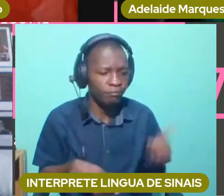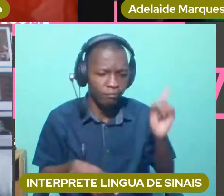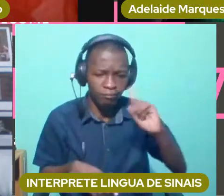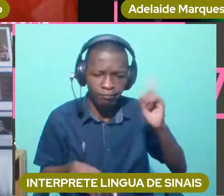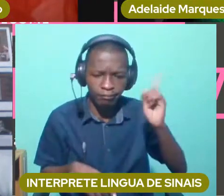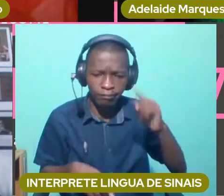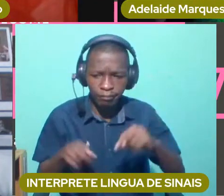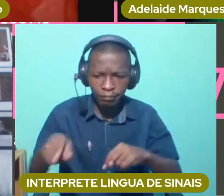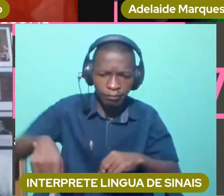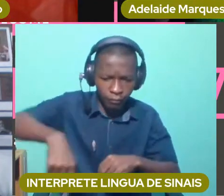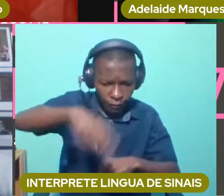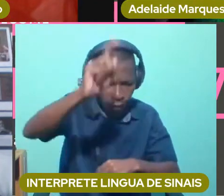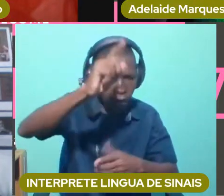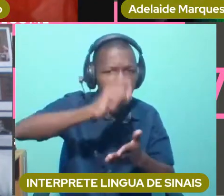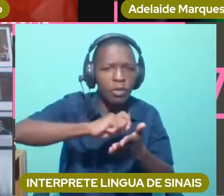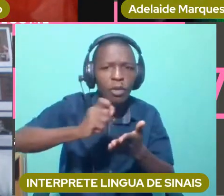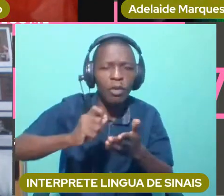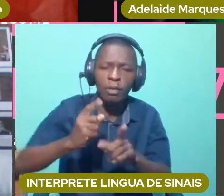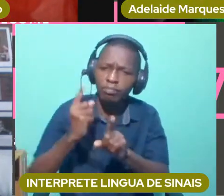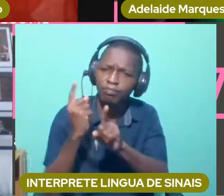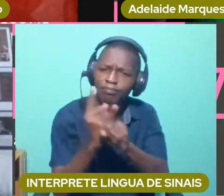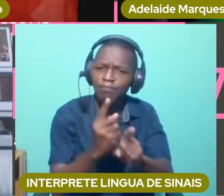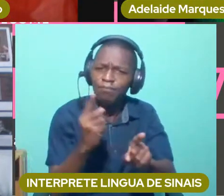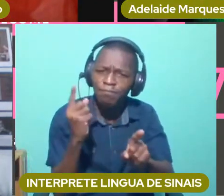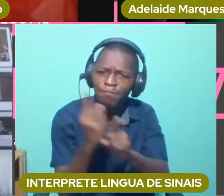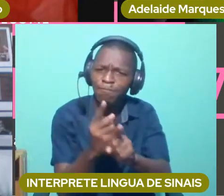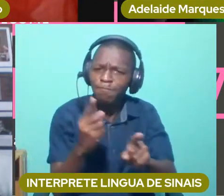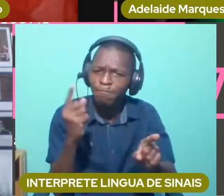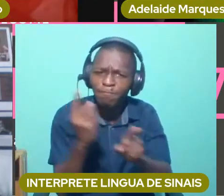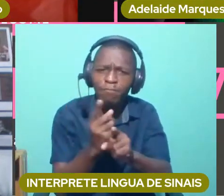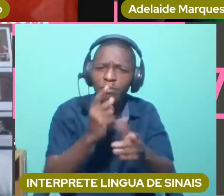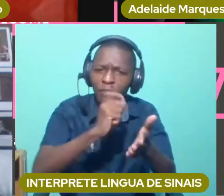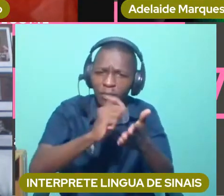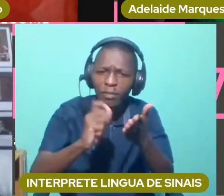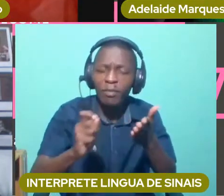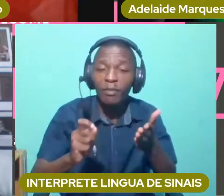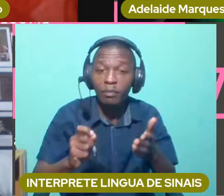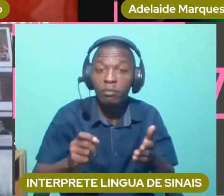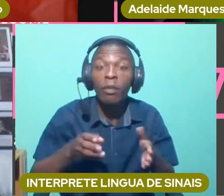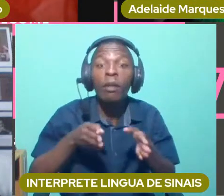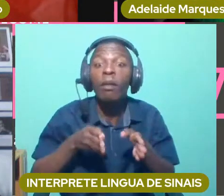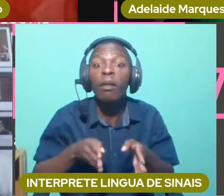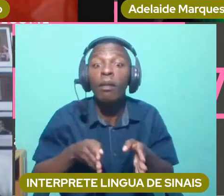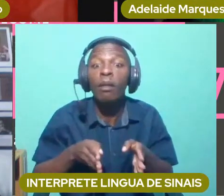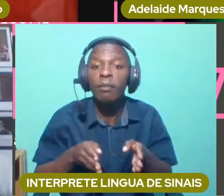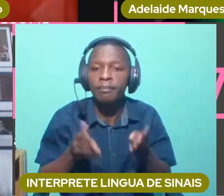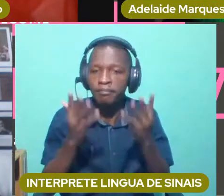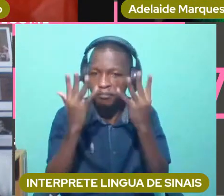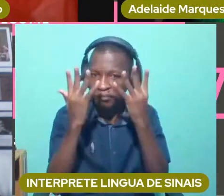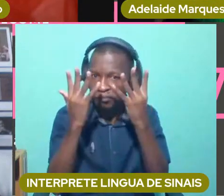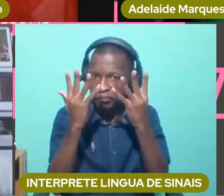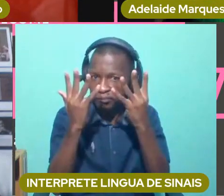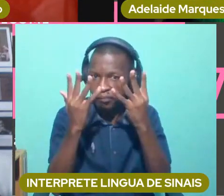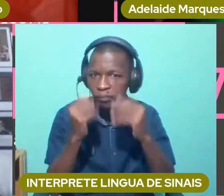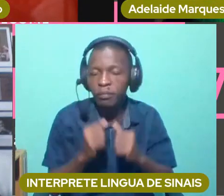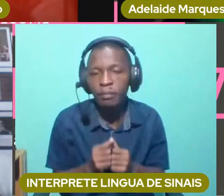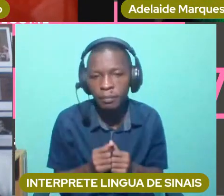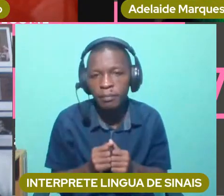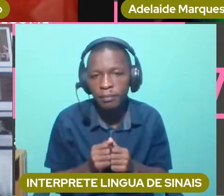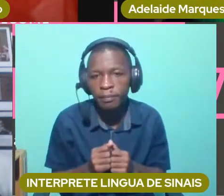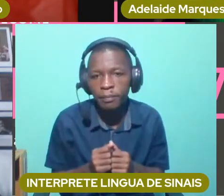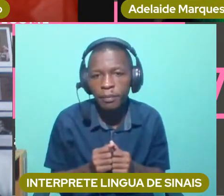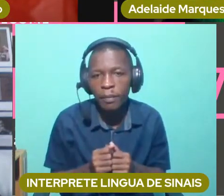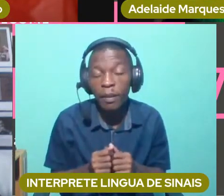à escola. E, de facto, entrei na escola com nove anos. Lá, me senti, dentro da escola,